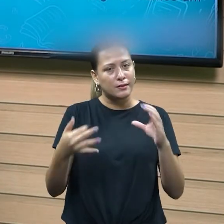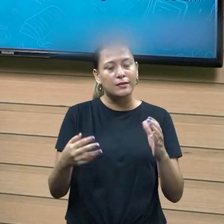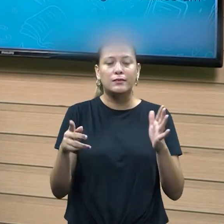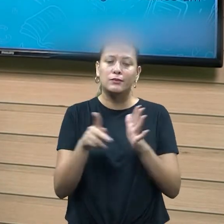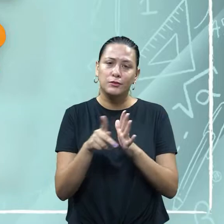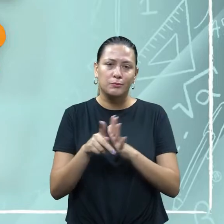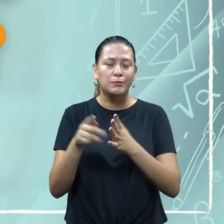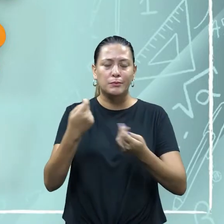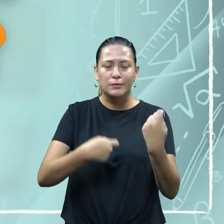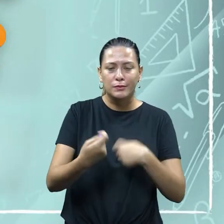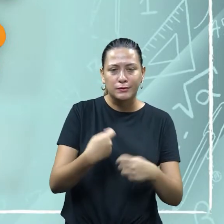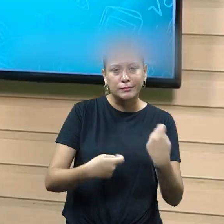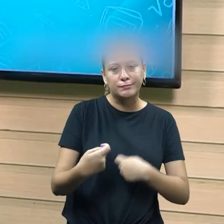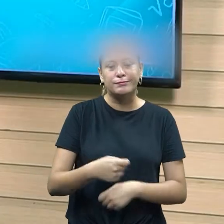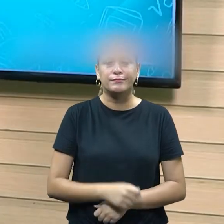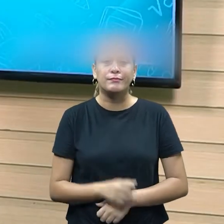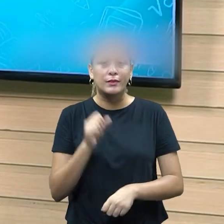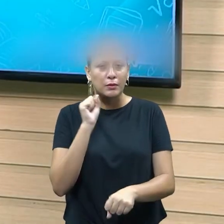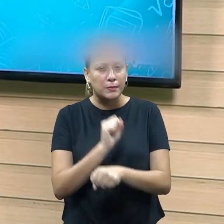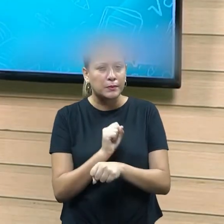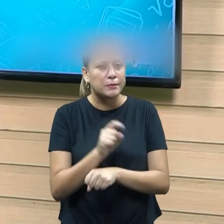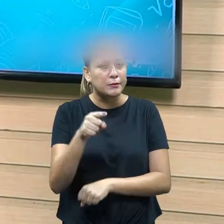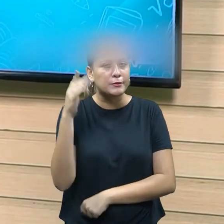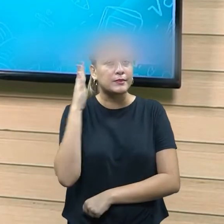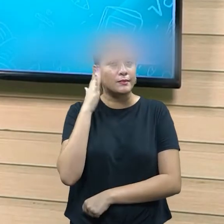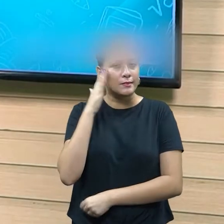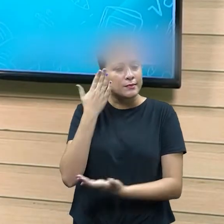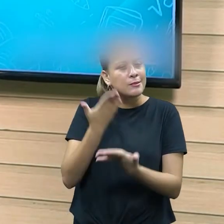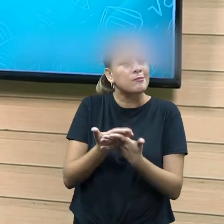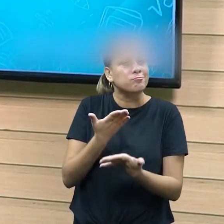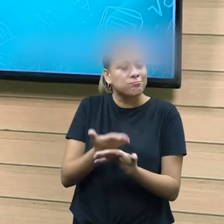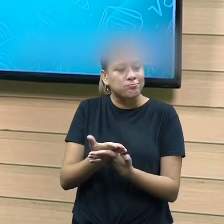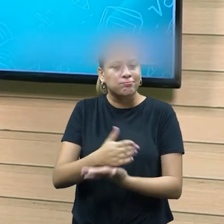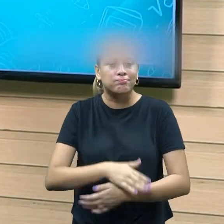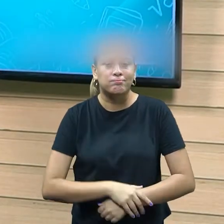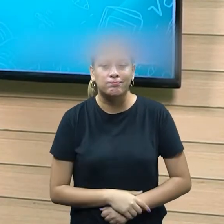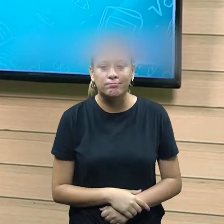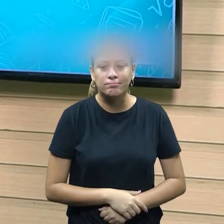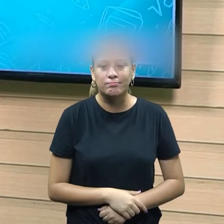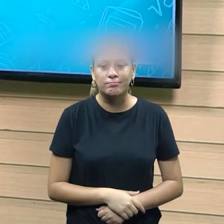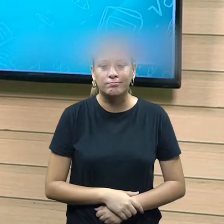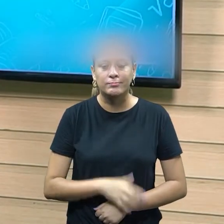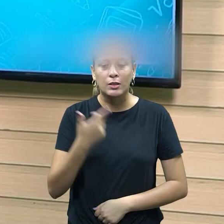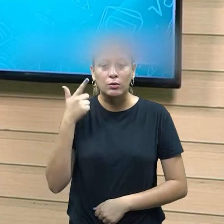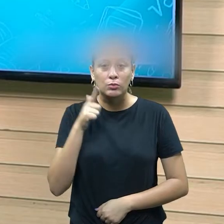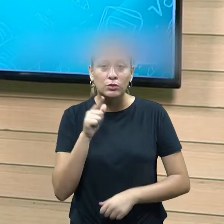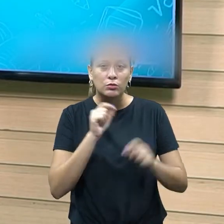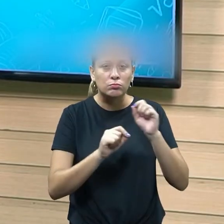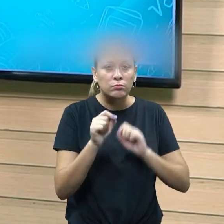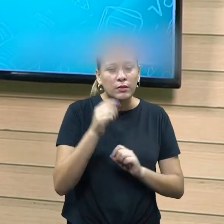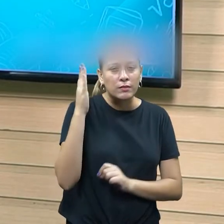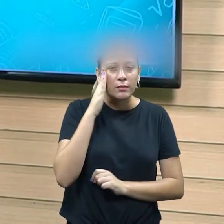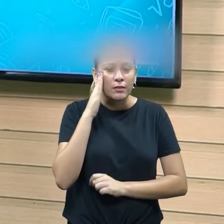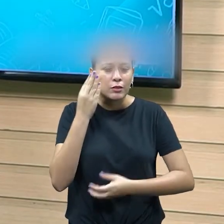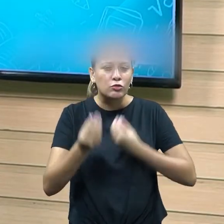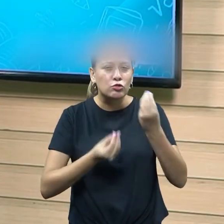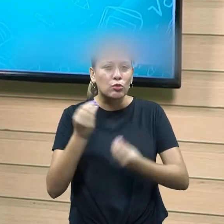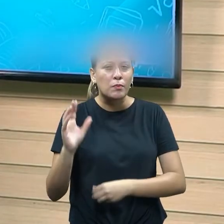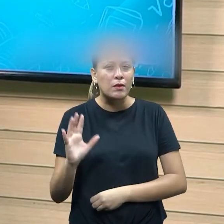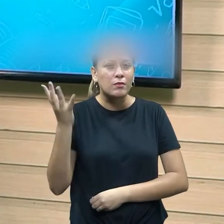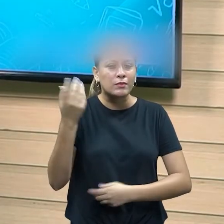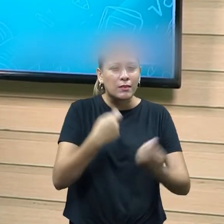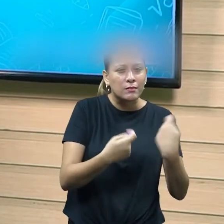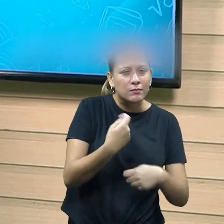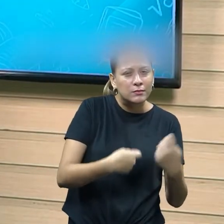características da negociação. Eu espero que você esteja compreendido isso. Eu espero que você esteja conseguido entender como esse processo